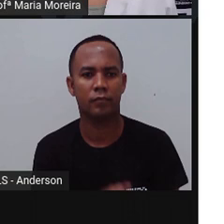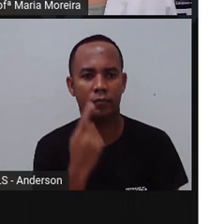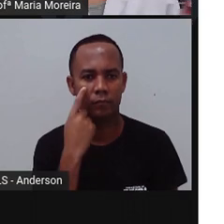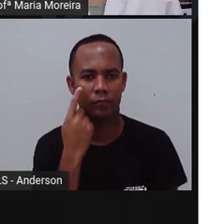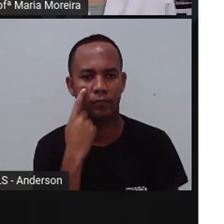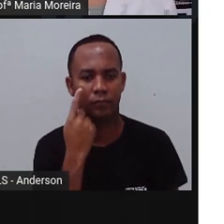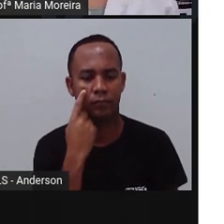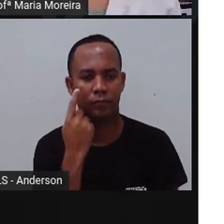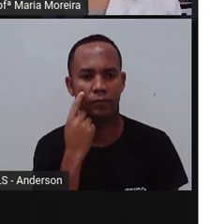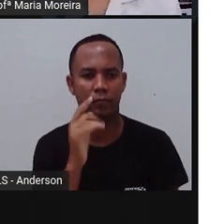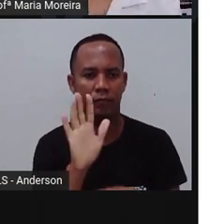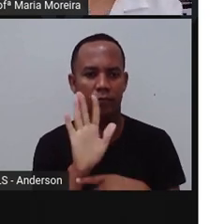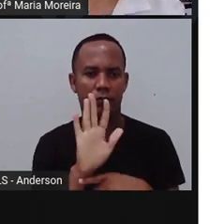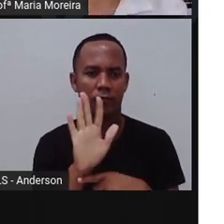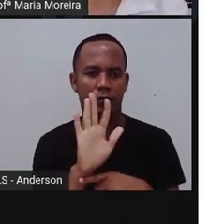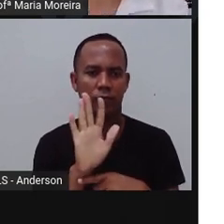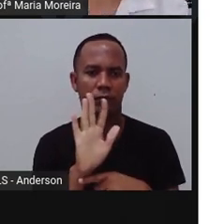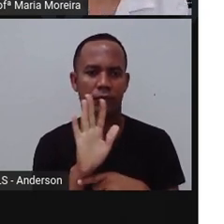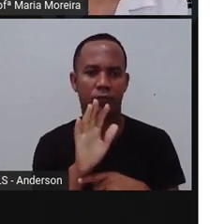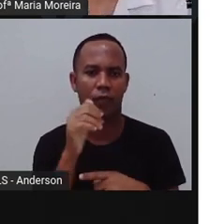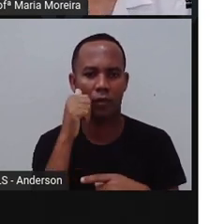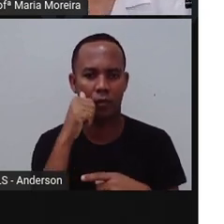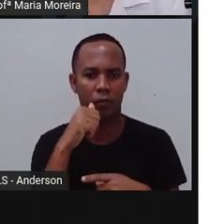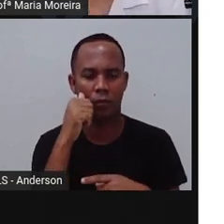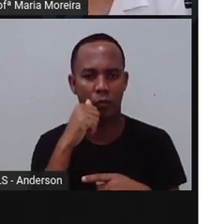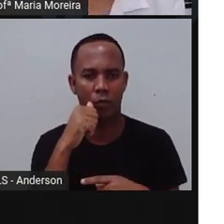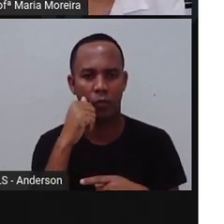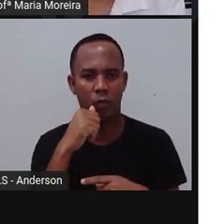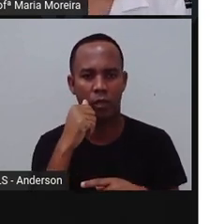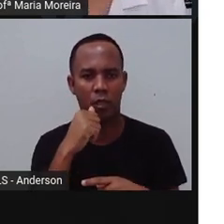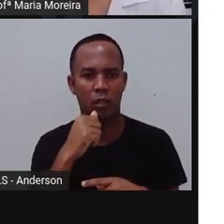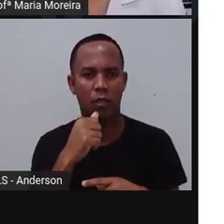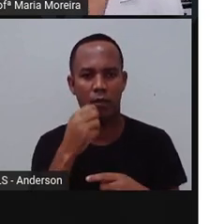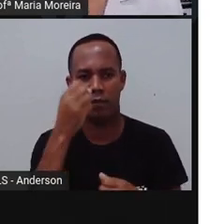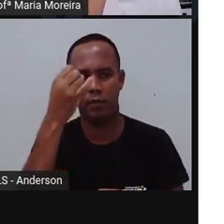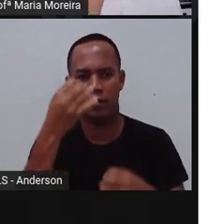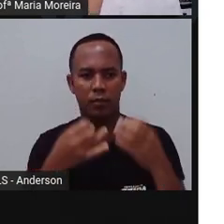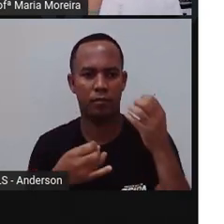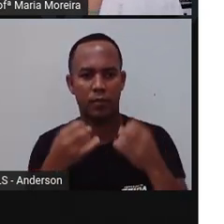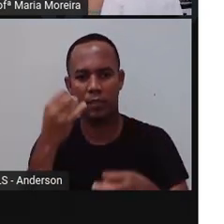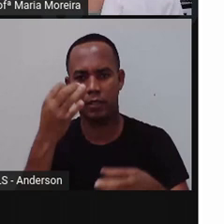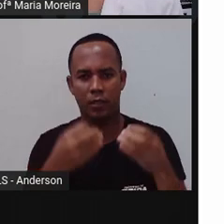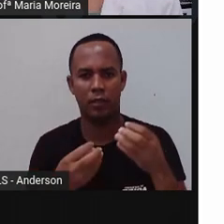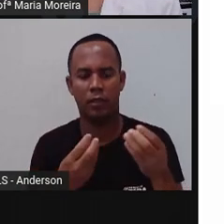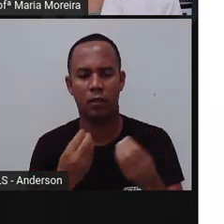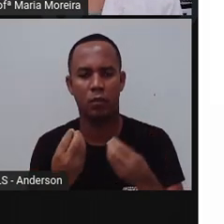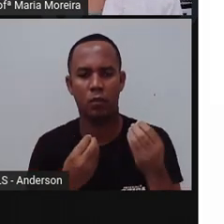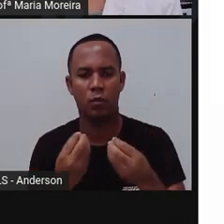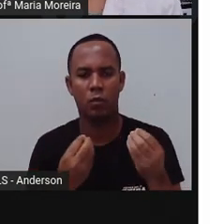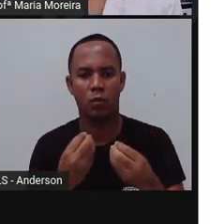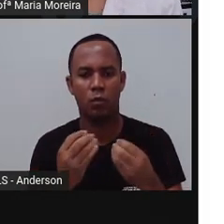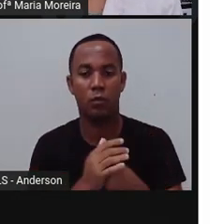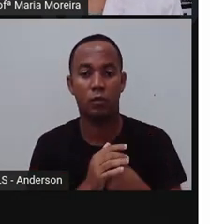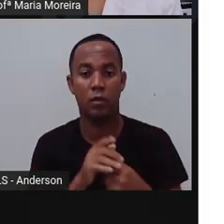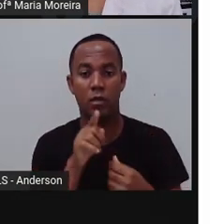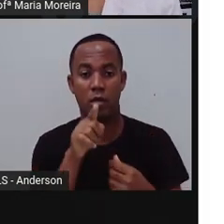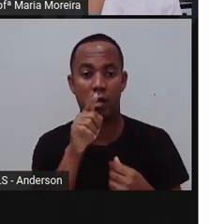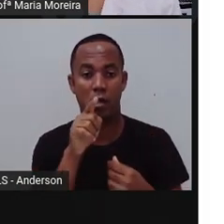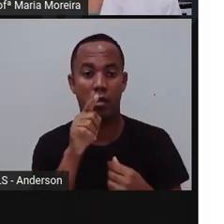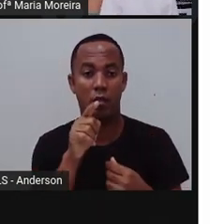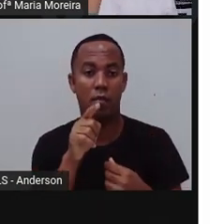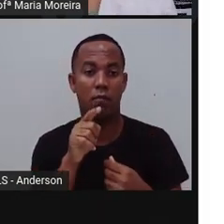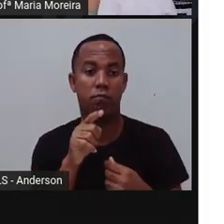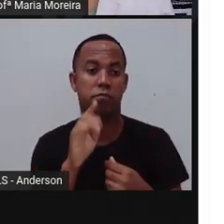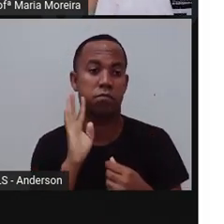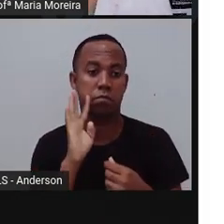Bom, vamos assistir um vídeo de uma menina, né? Vocês vão ouvir aqui uma contação de história. É uma menina incrível, na verdade. Ela